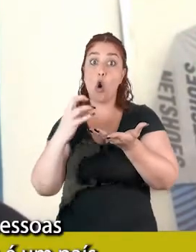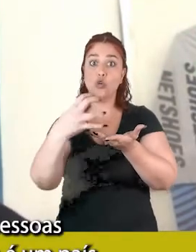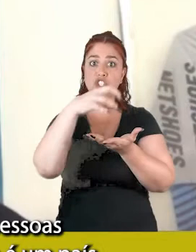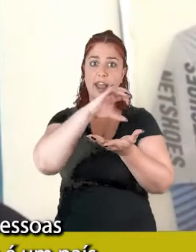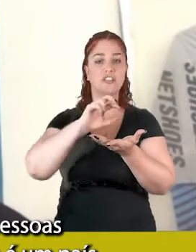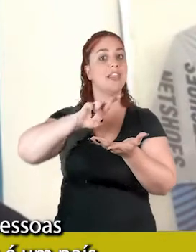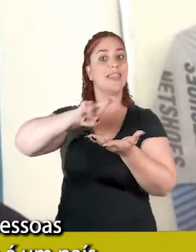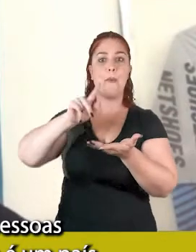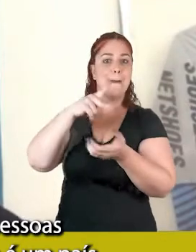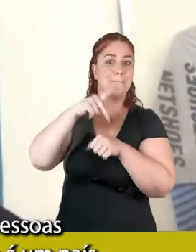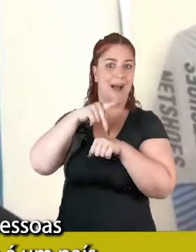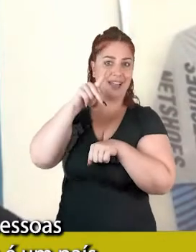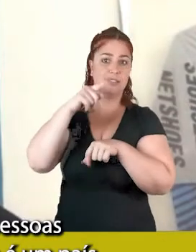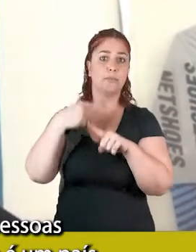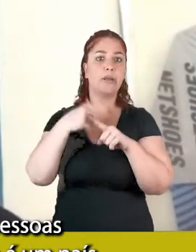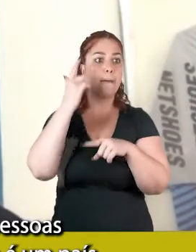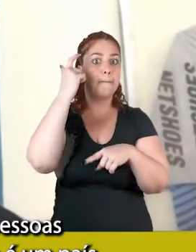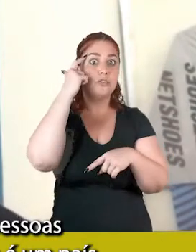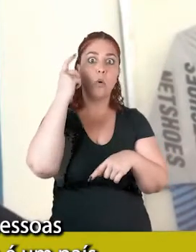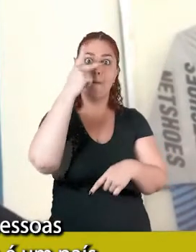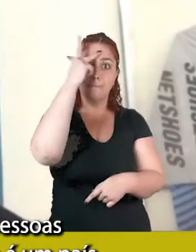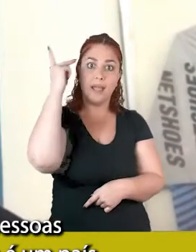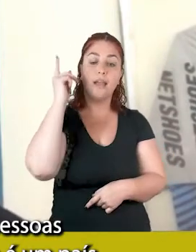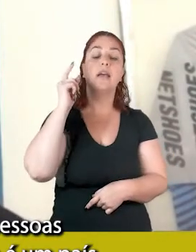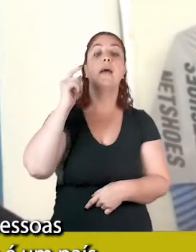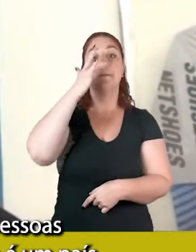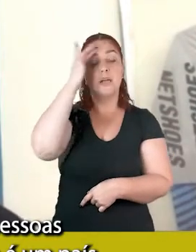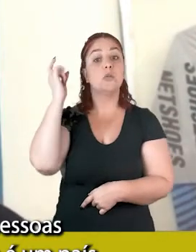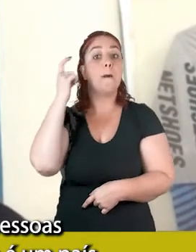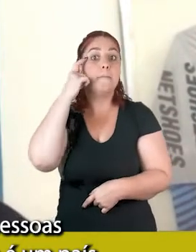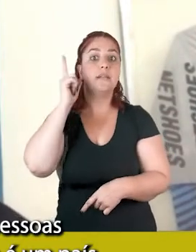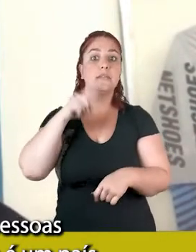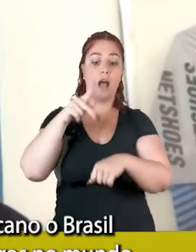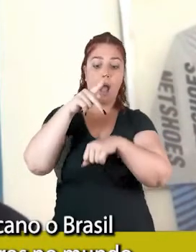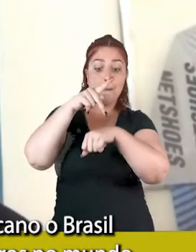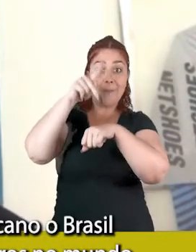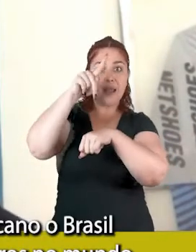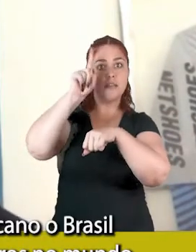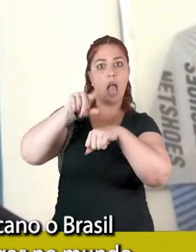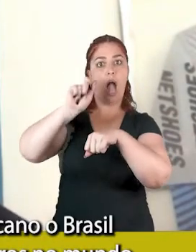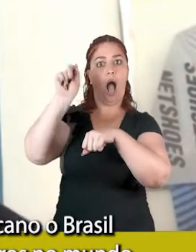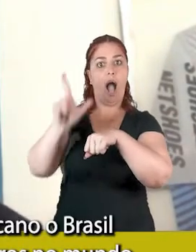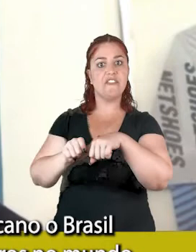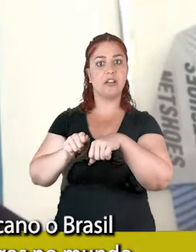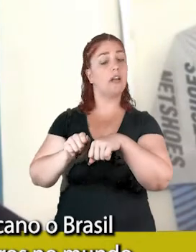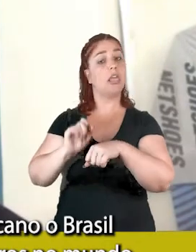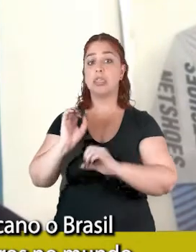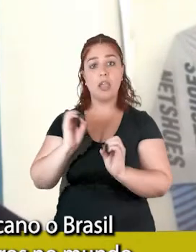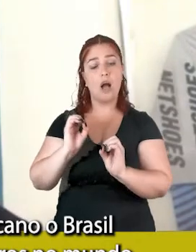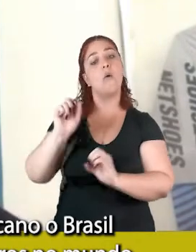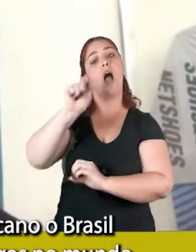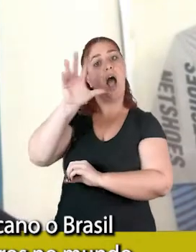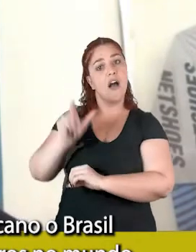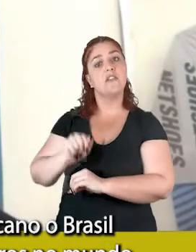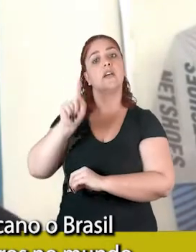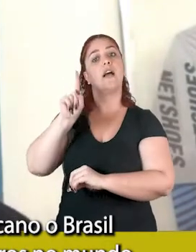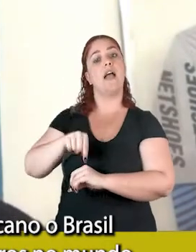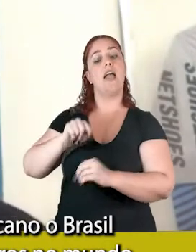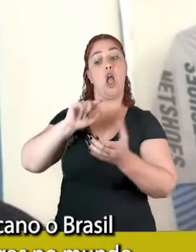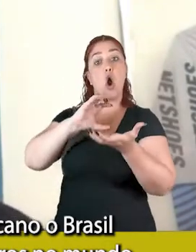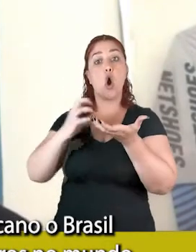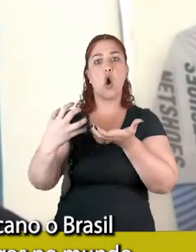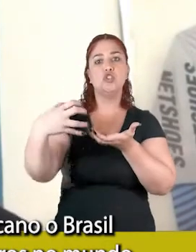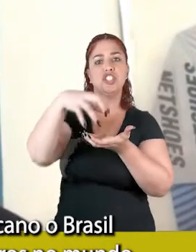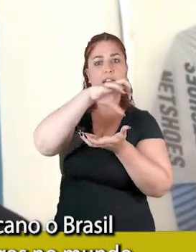né, porque a maioria das pessoas ainda acha que a África é um país, né, e aí eu falo, tirando o continente africano, o Brasil é o